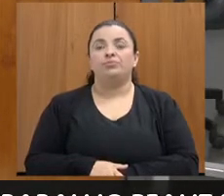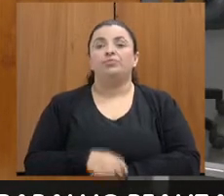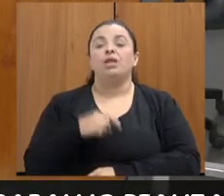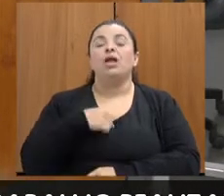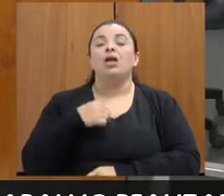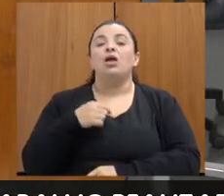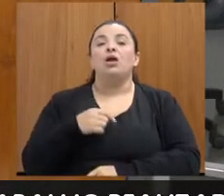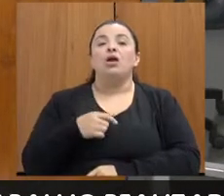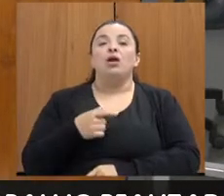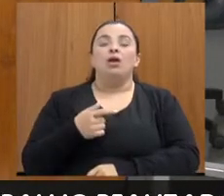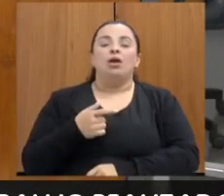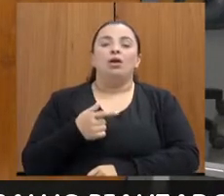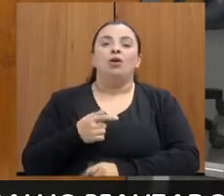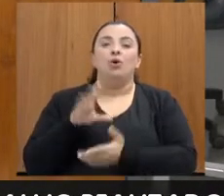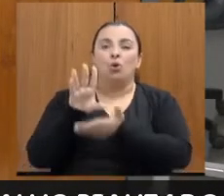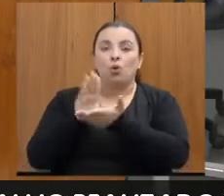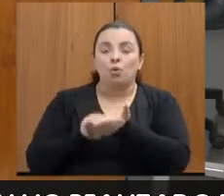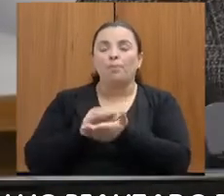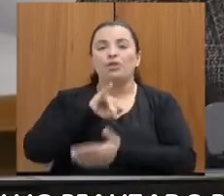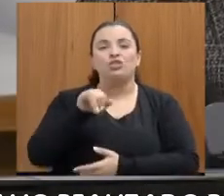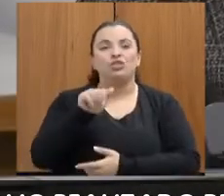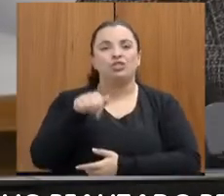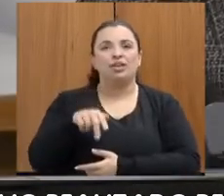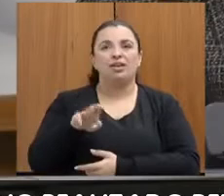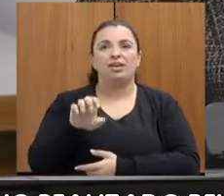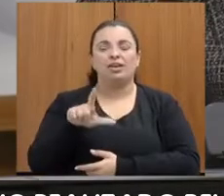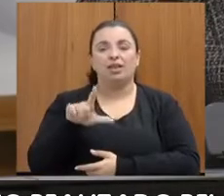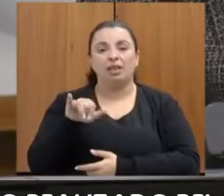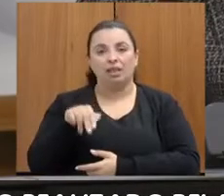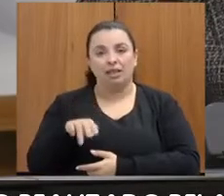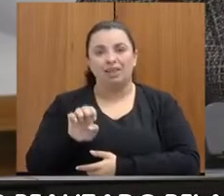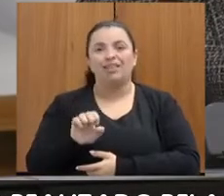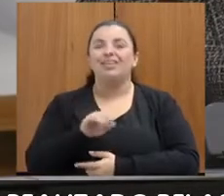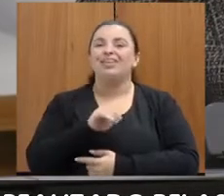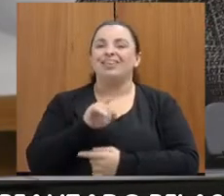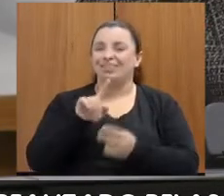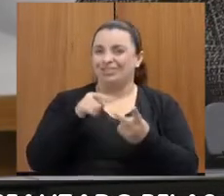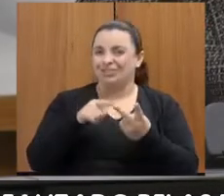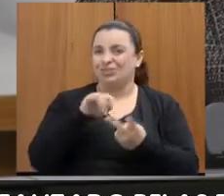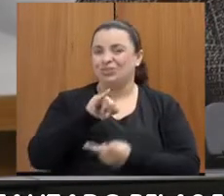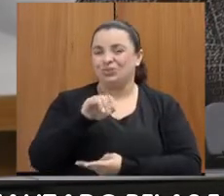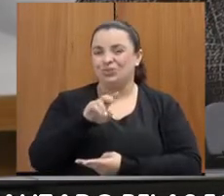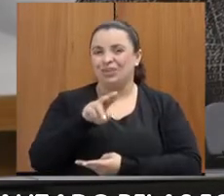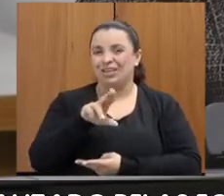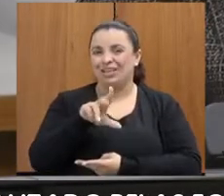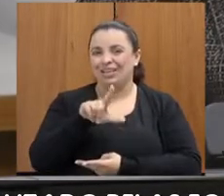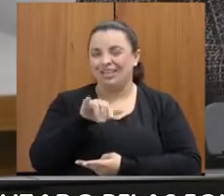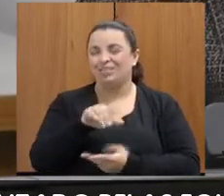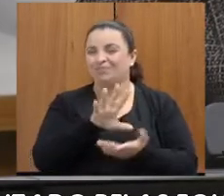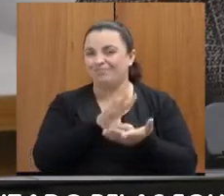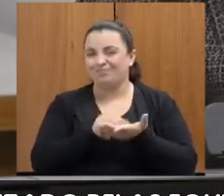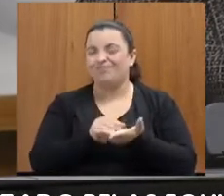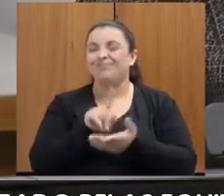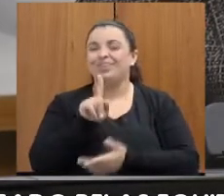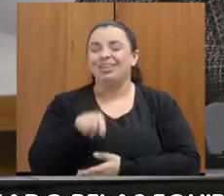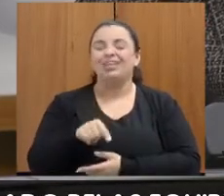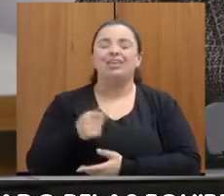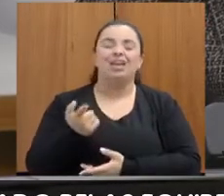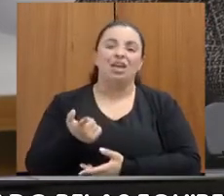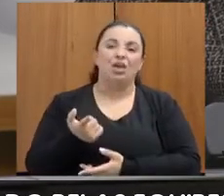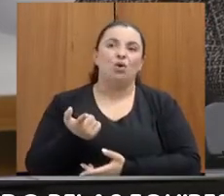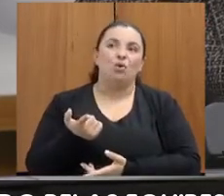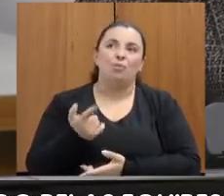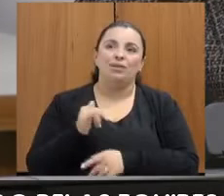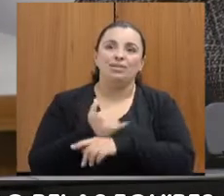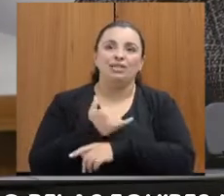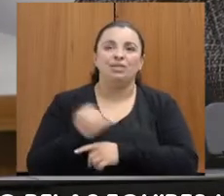palavras da Jaqueline e da Juliana. Acho que é uma iniciativa muito importante. Eu gostaria de parabenizar mesmo por esse